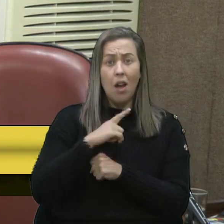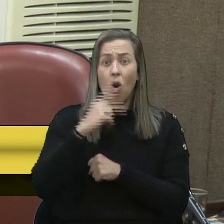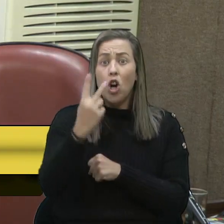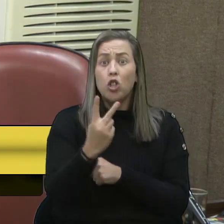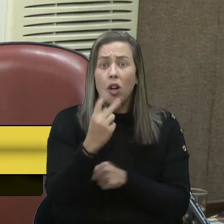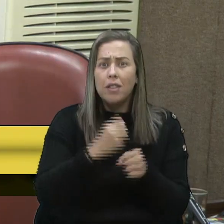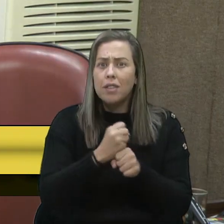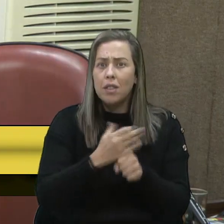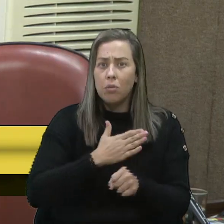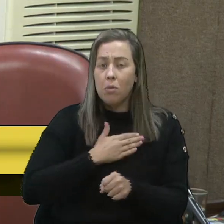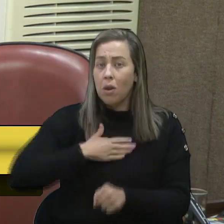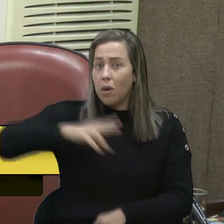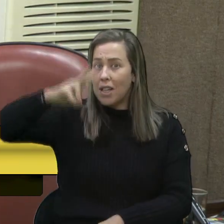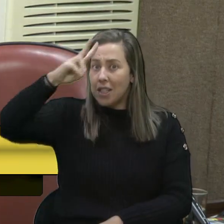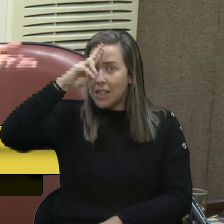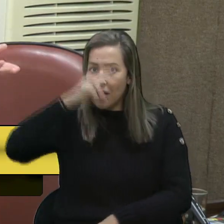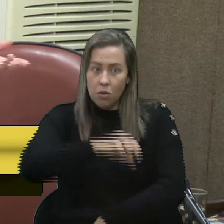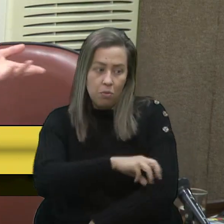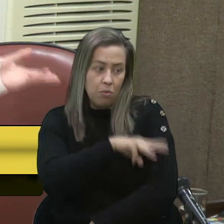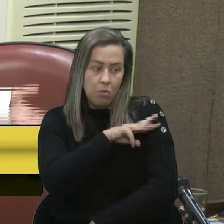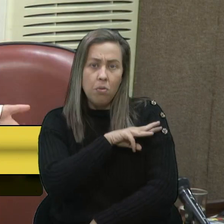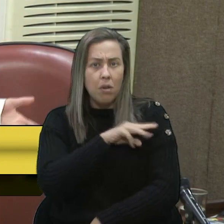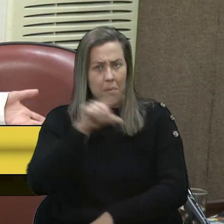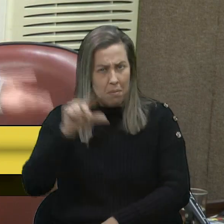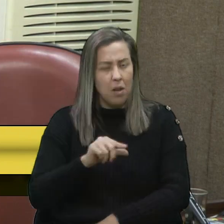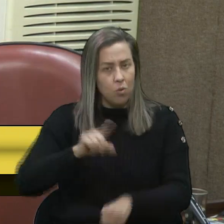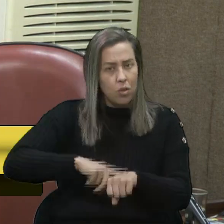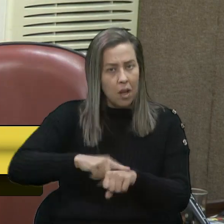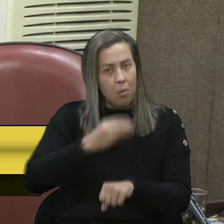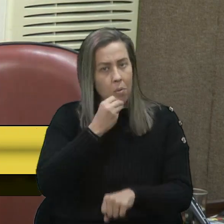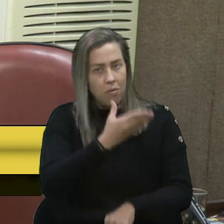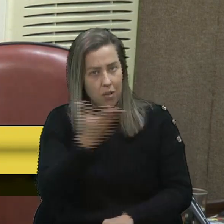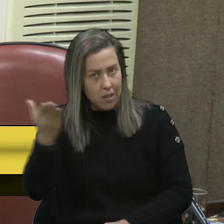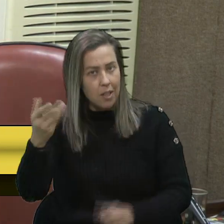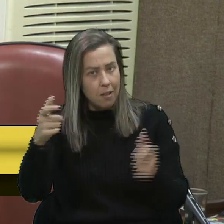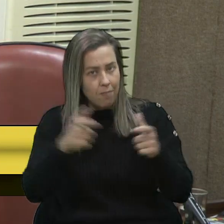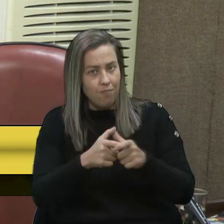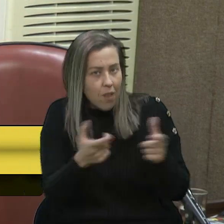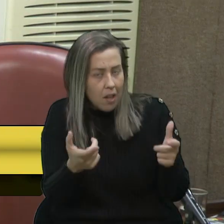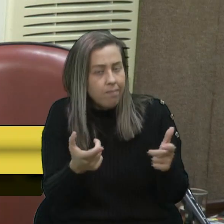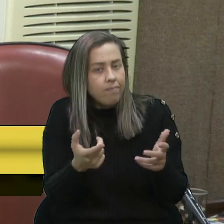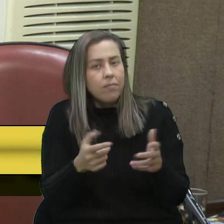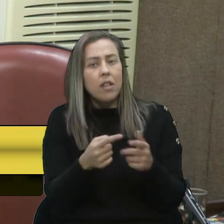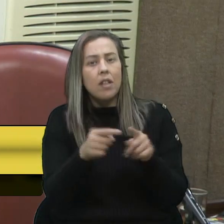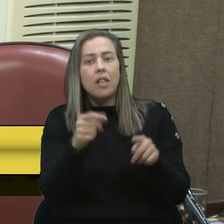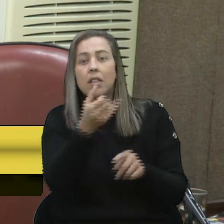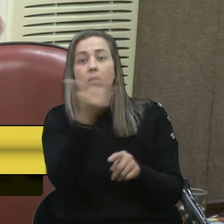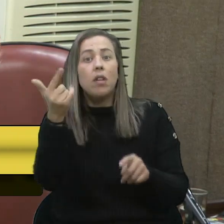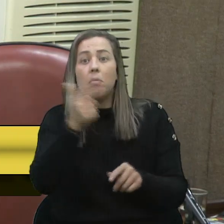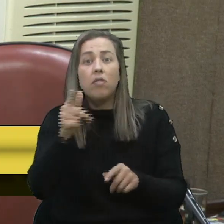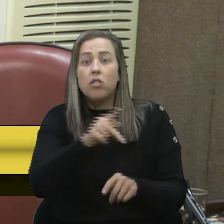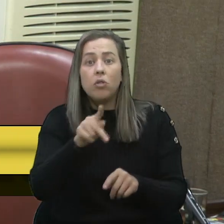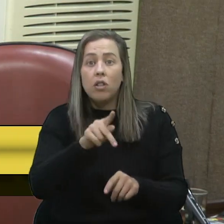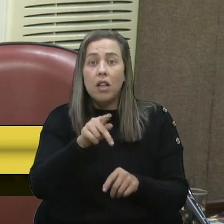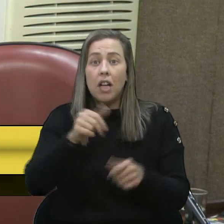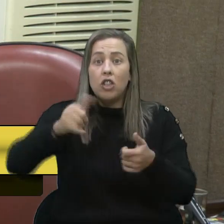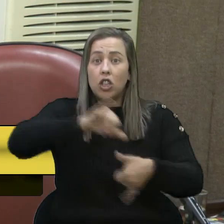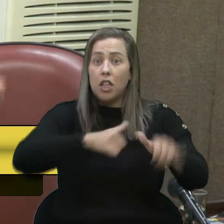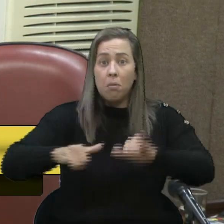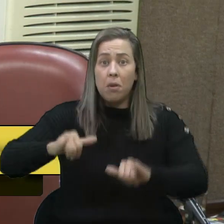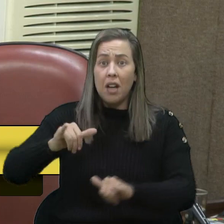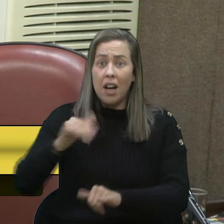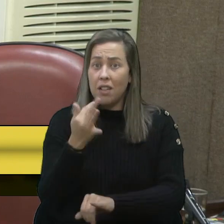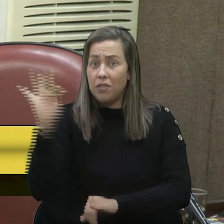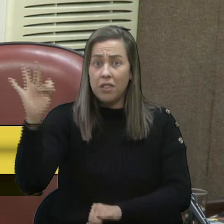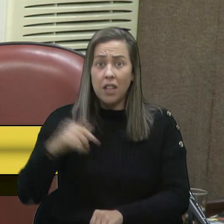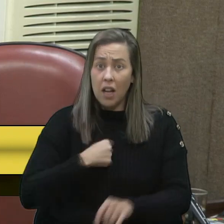anos do meu ensino médio, que eu concluí faz muito menos tempo do que a maioria de vocês, sem ter professor de química e física. E eu tive